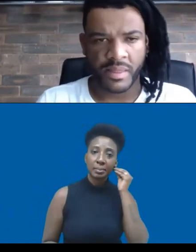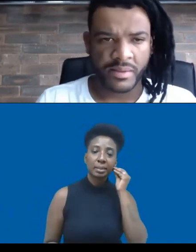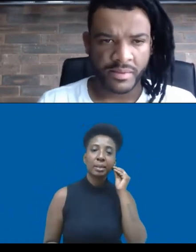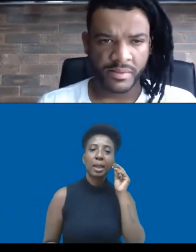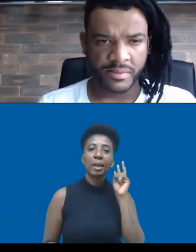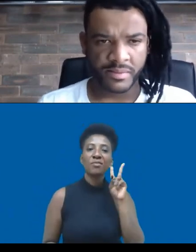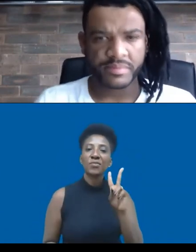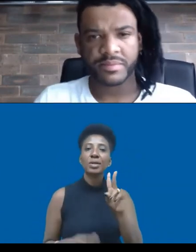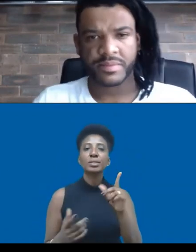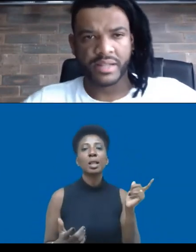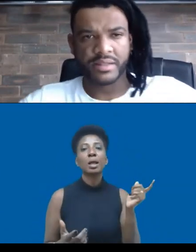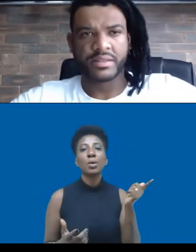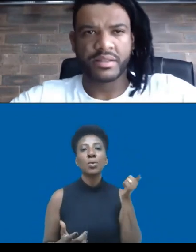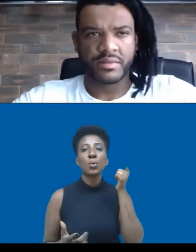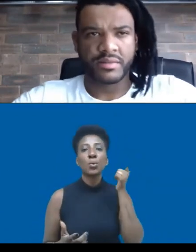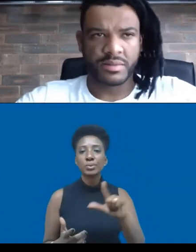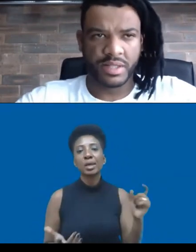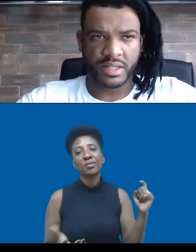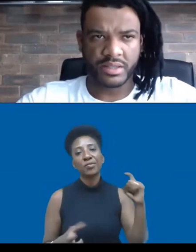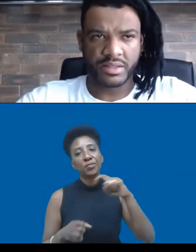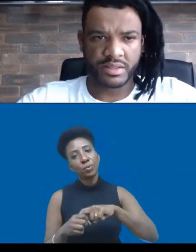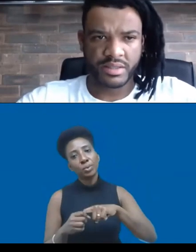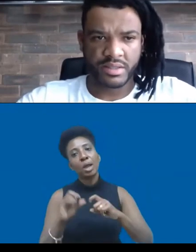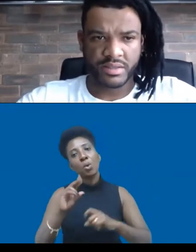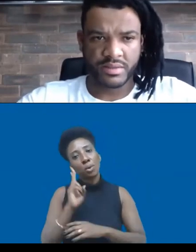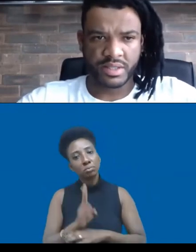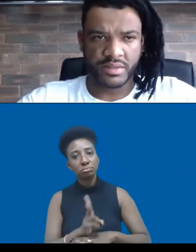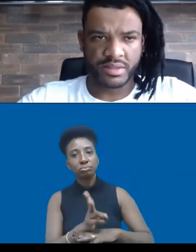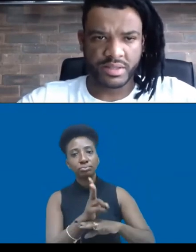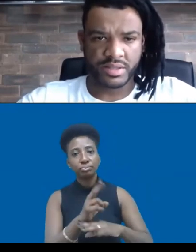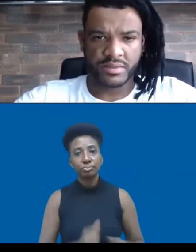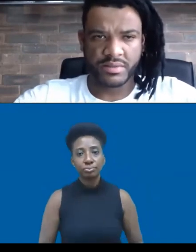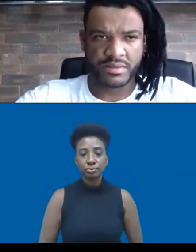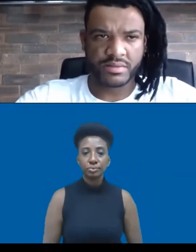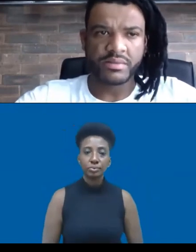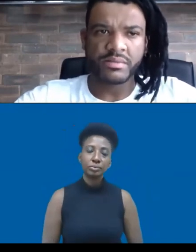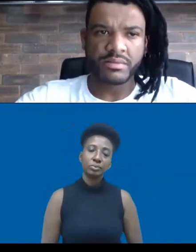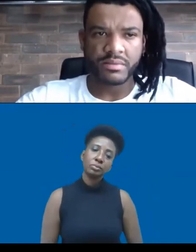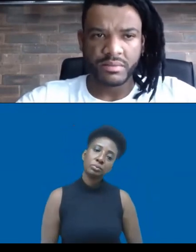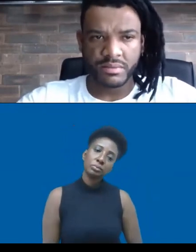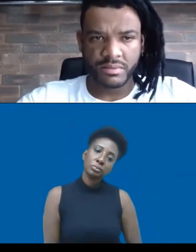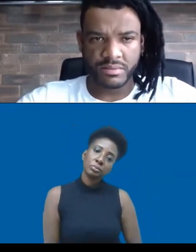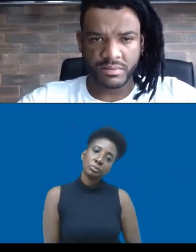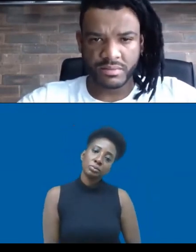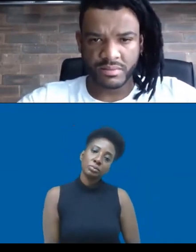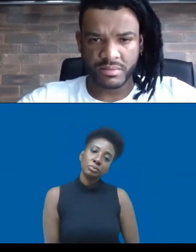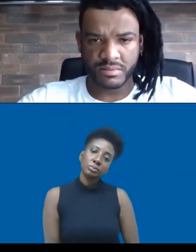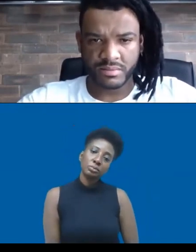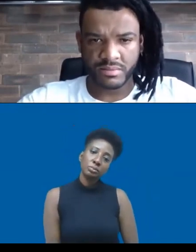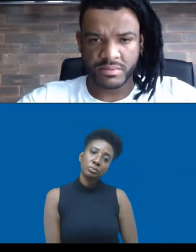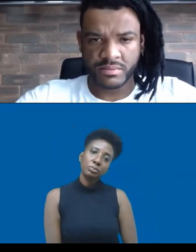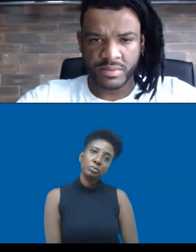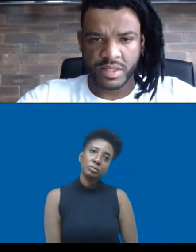senão a gente segue adiante. Tá. Vamos lá. que aconteceu? Renê, passa a barba.